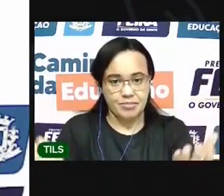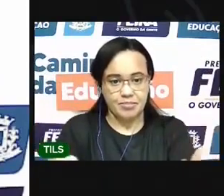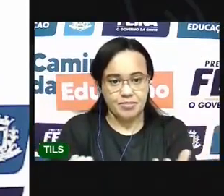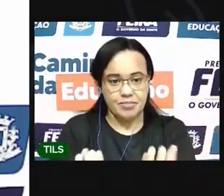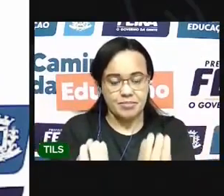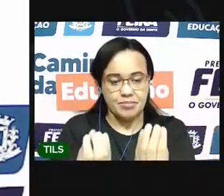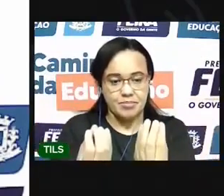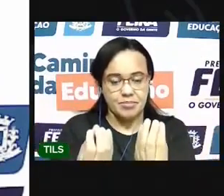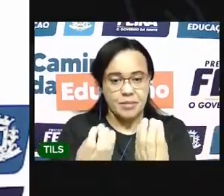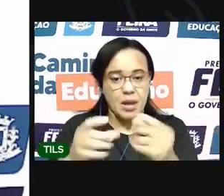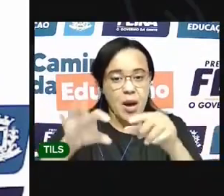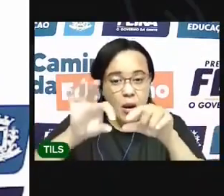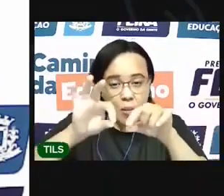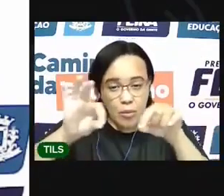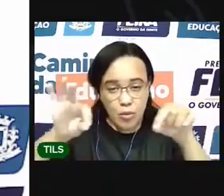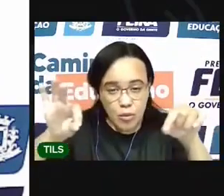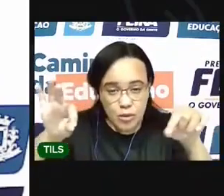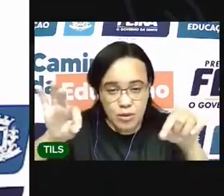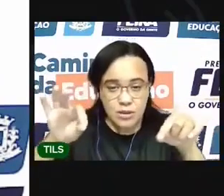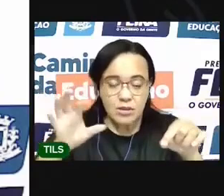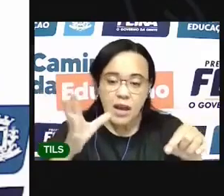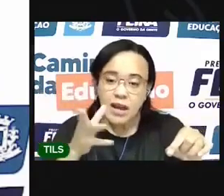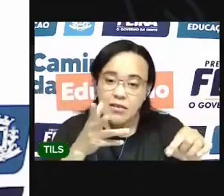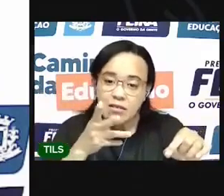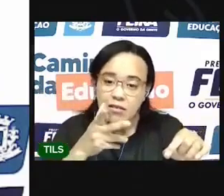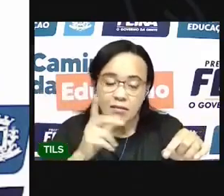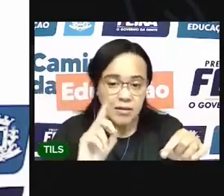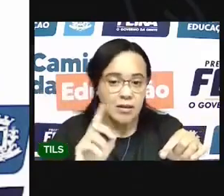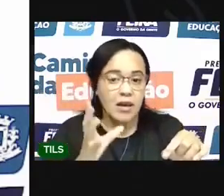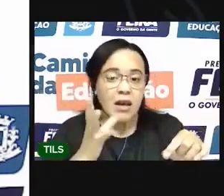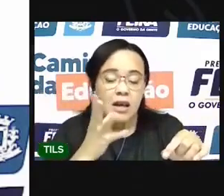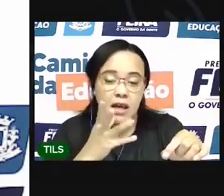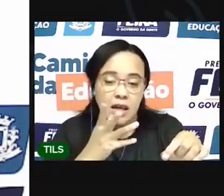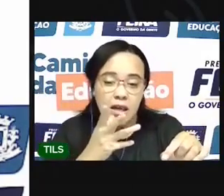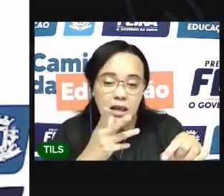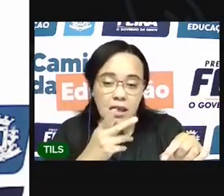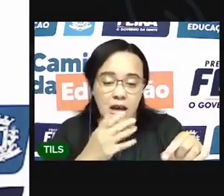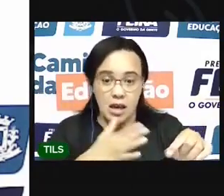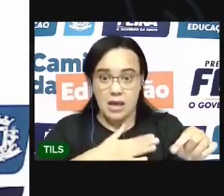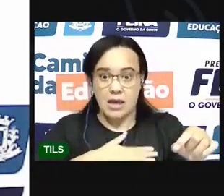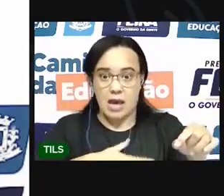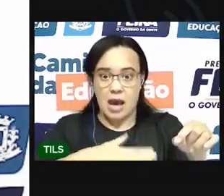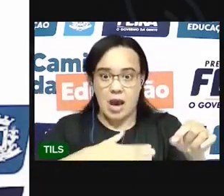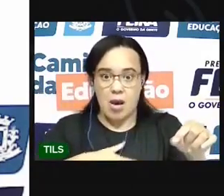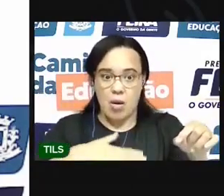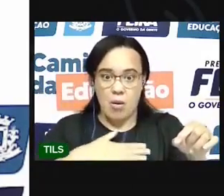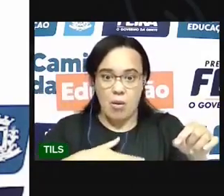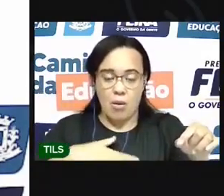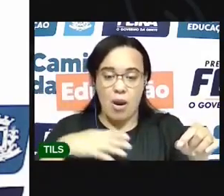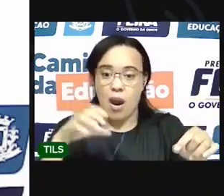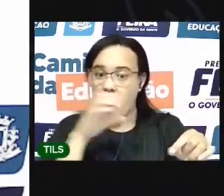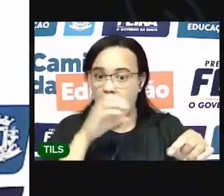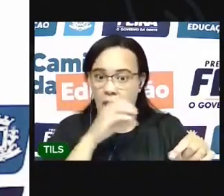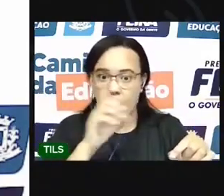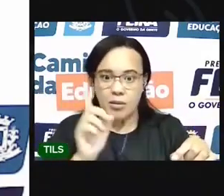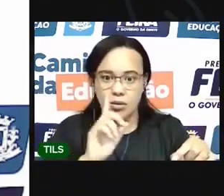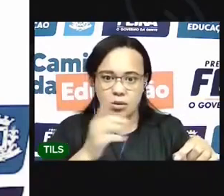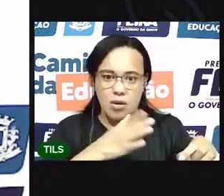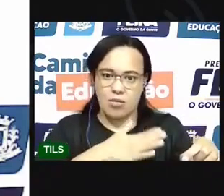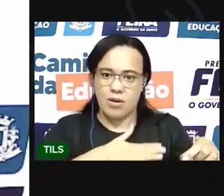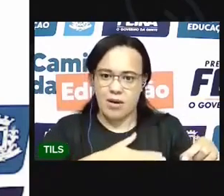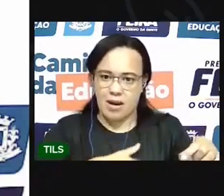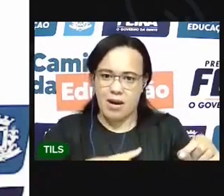puxando ela devagarzinho Puxa devagar Porque se você puxar rápido Vai rasgar, tá?